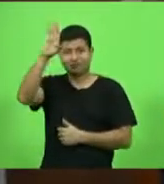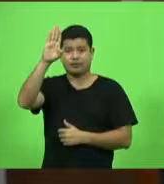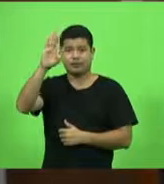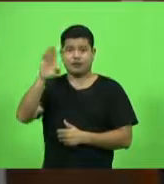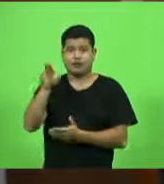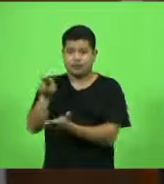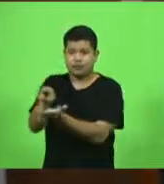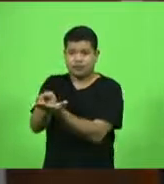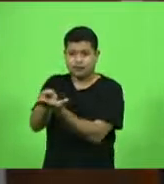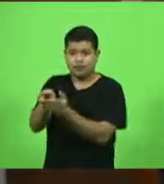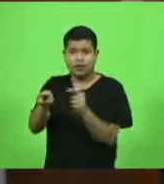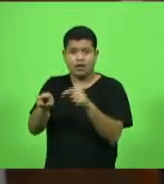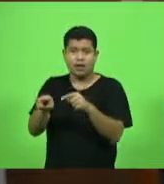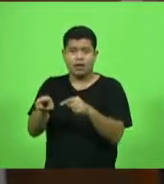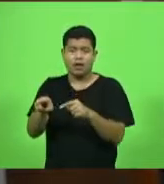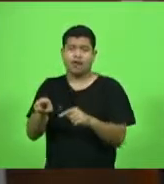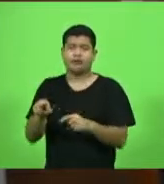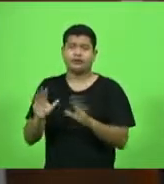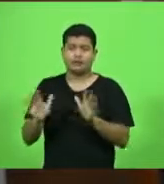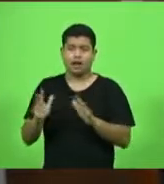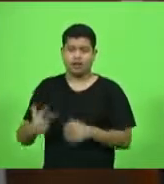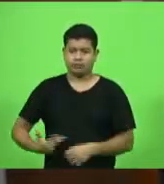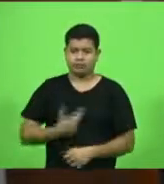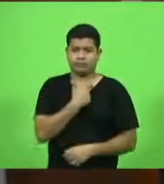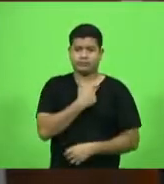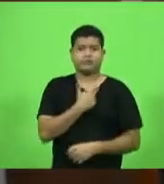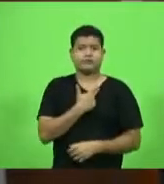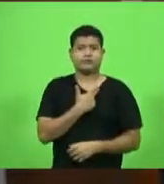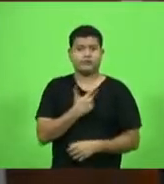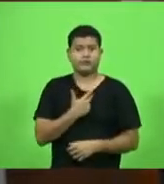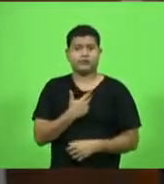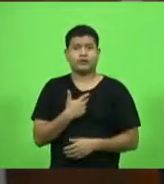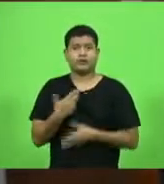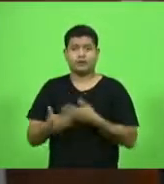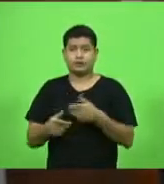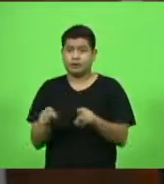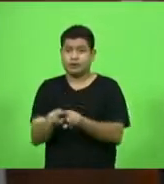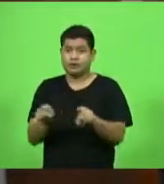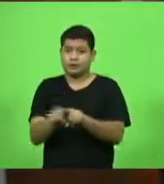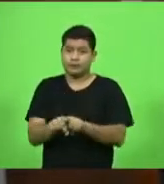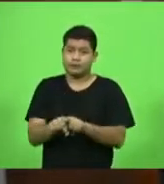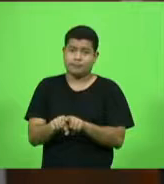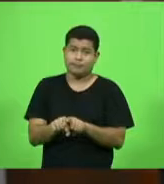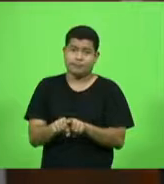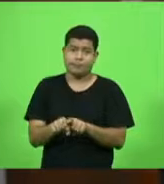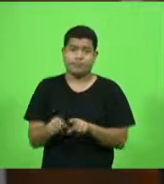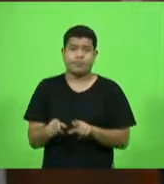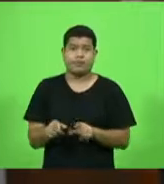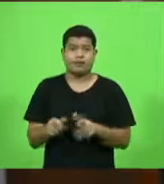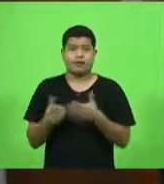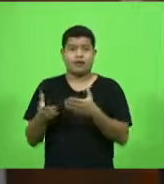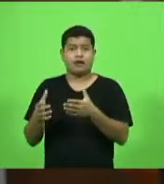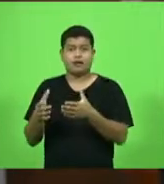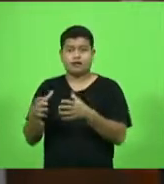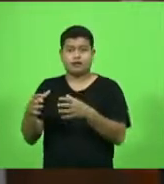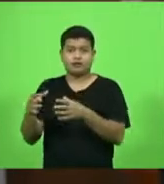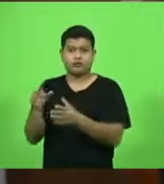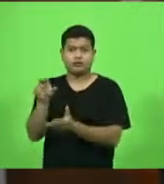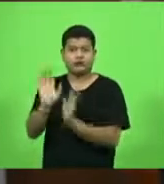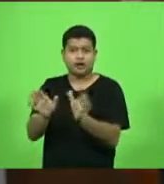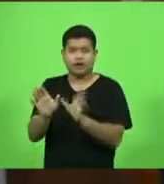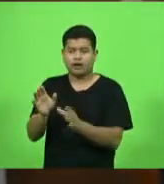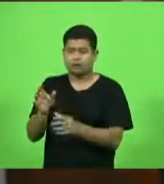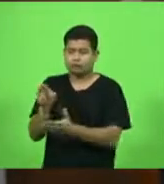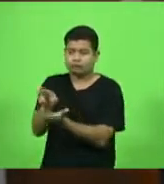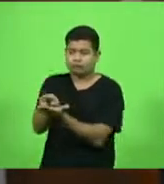em pós-operatório, nos pacientes que saem e que estão dentro das UTIs, principalmente agora,